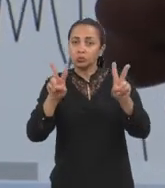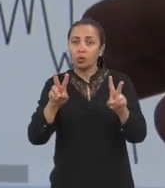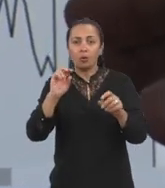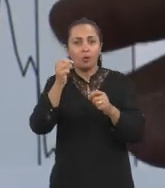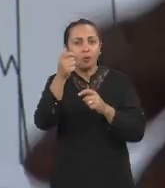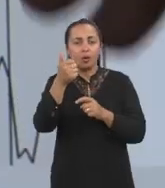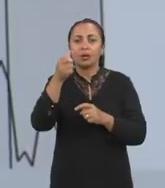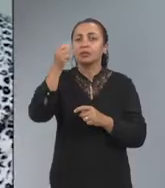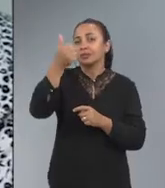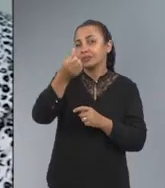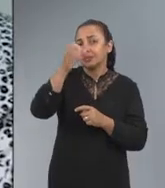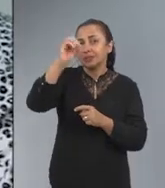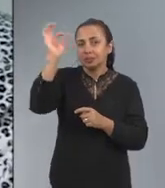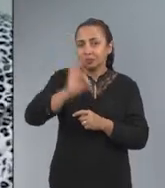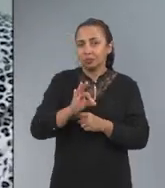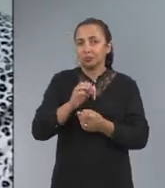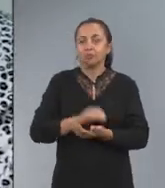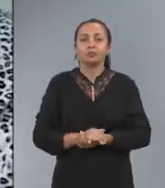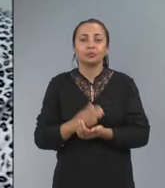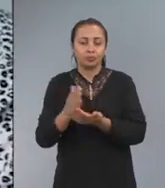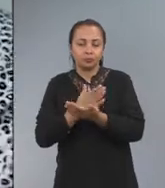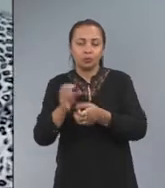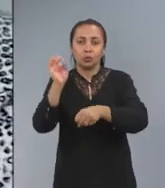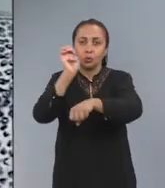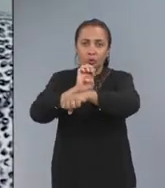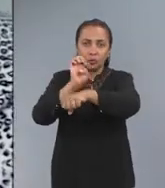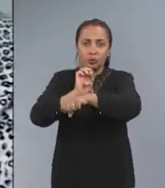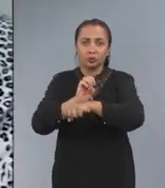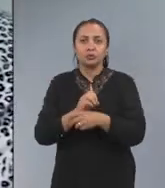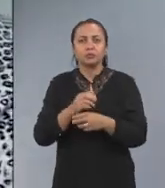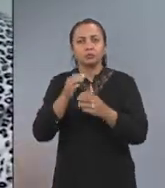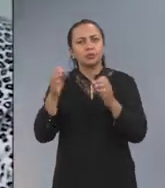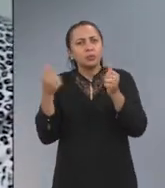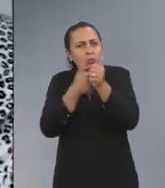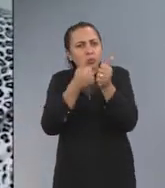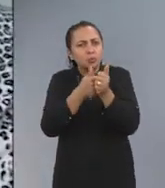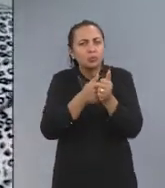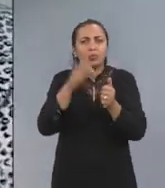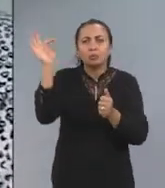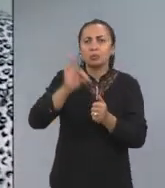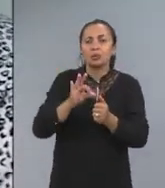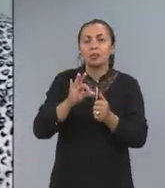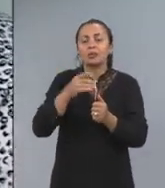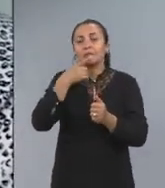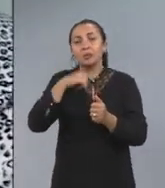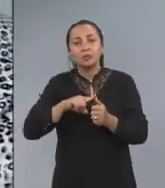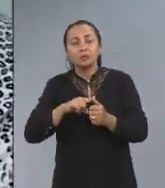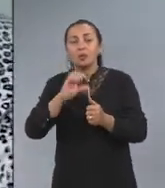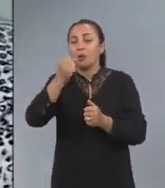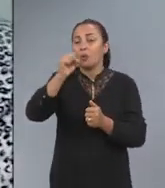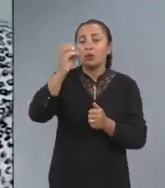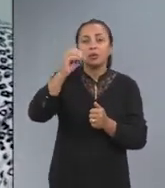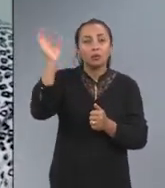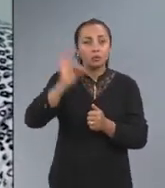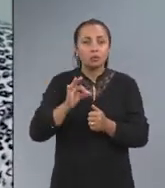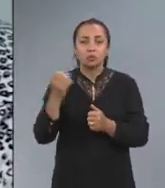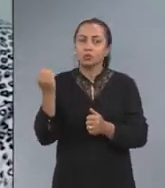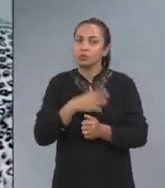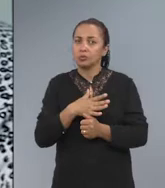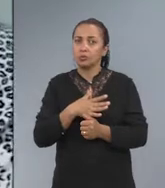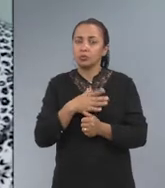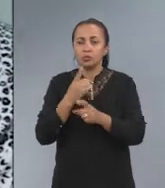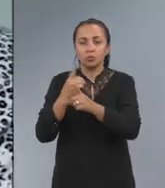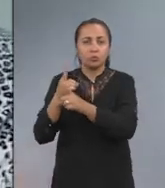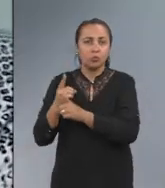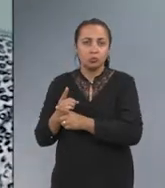60%. E alguns estados apresentaram redução percentual de até 80% do diagnóstico de novos casos.